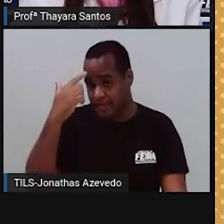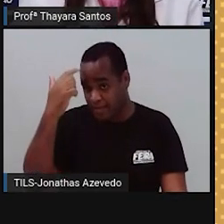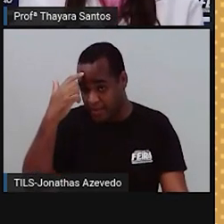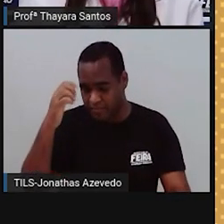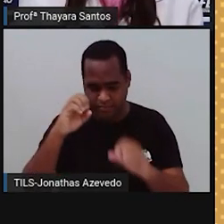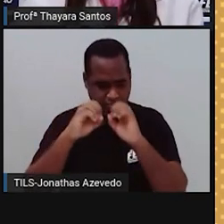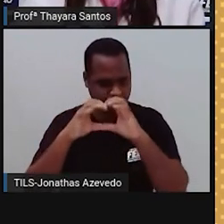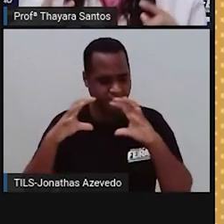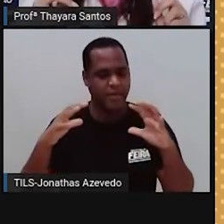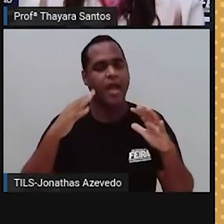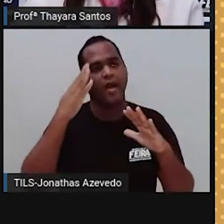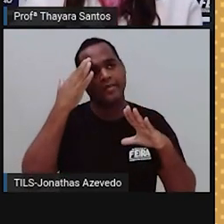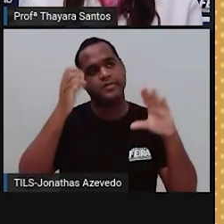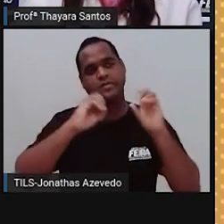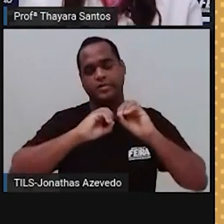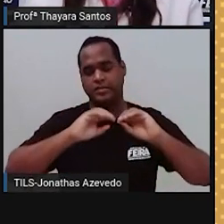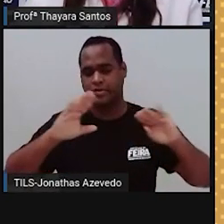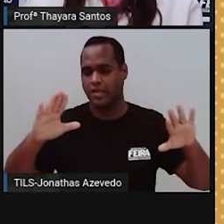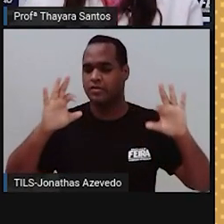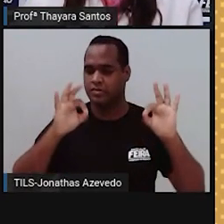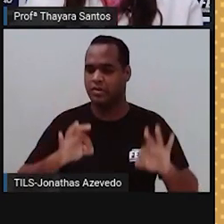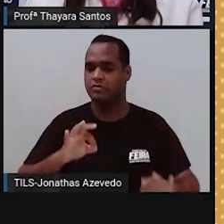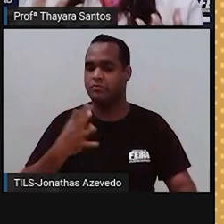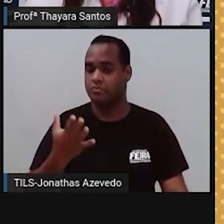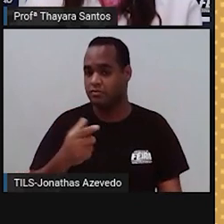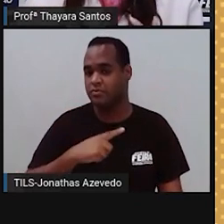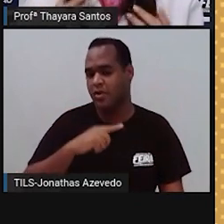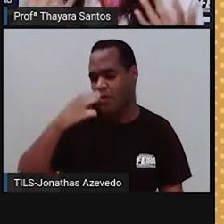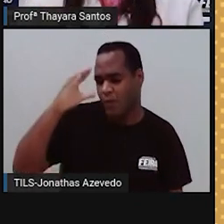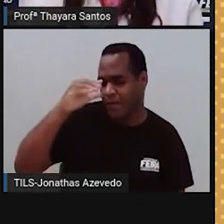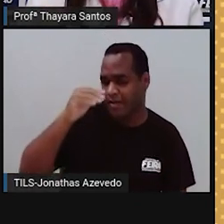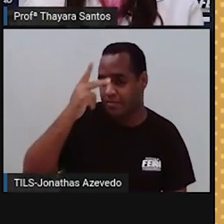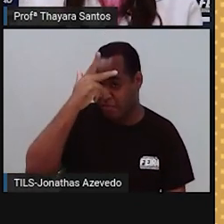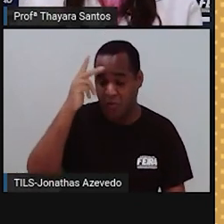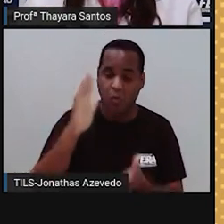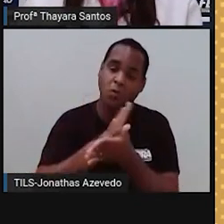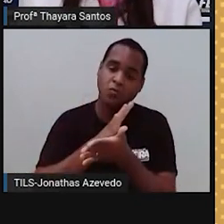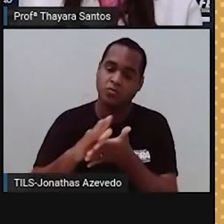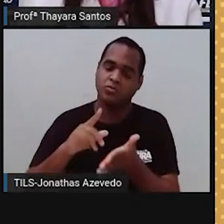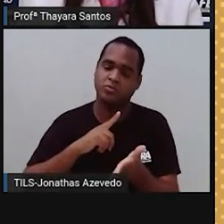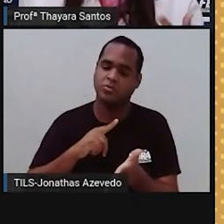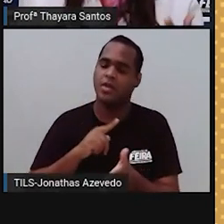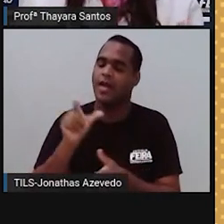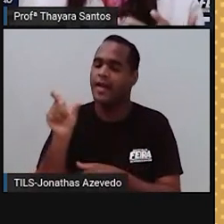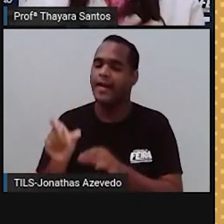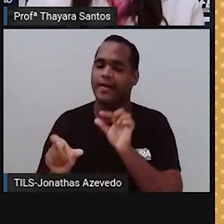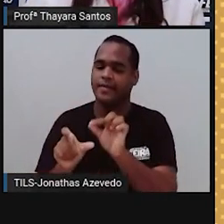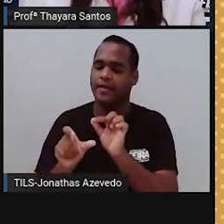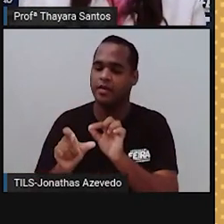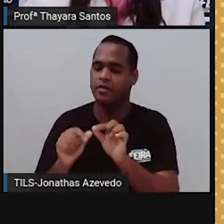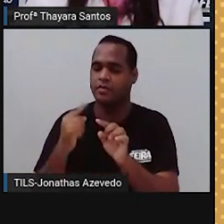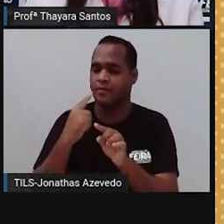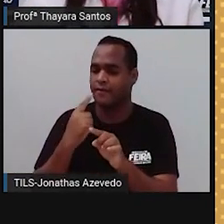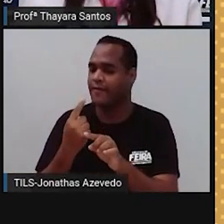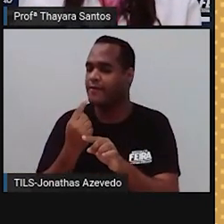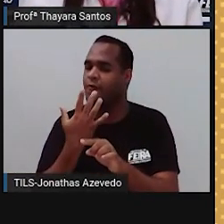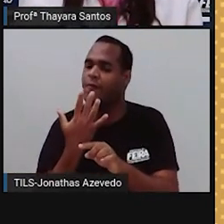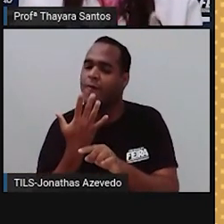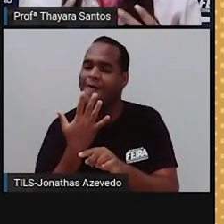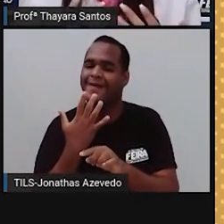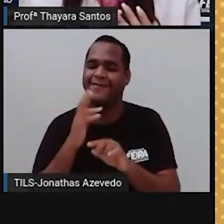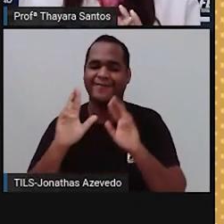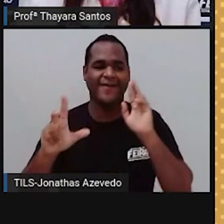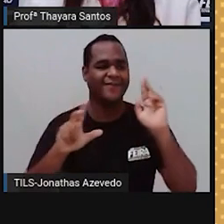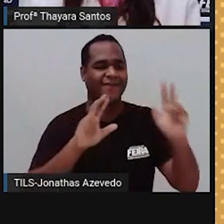interpretar. Inclusive, só uma curiosidade, tem pessoas que nascem com a condição genética, que é chamada de daltonismo, e essas pessoas